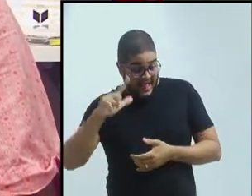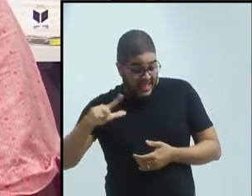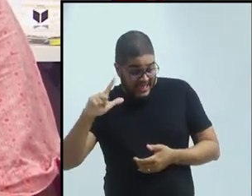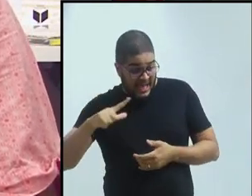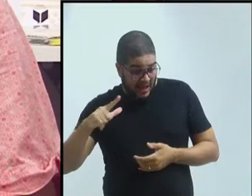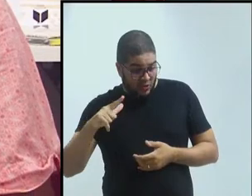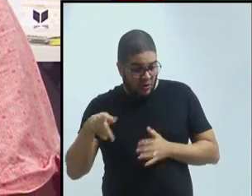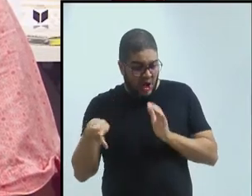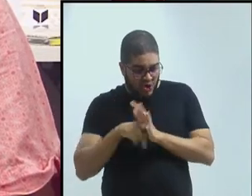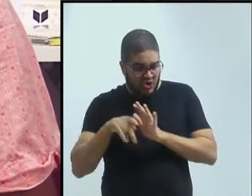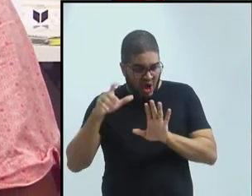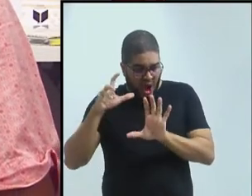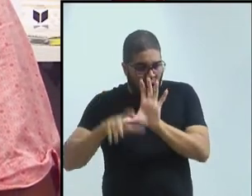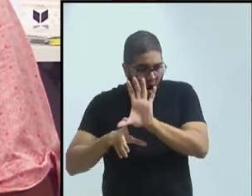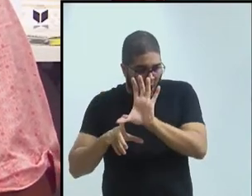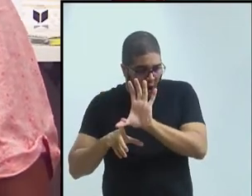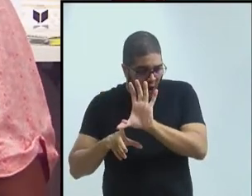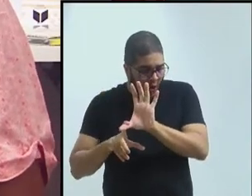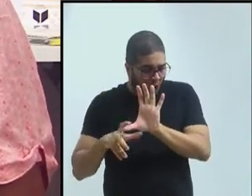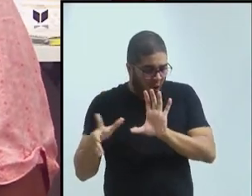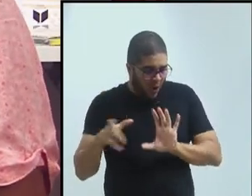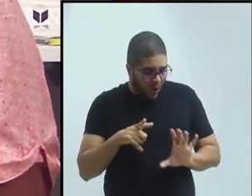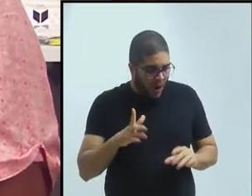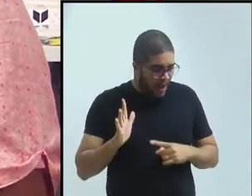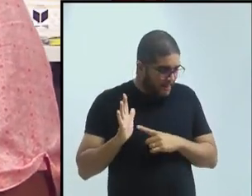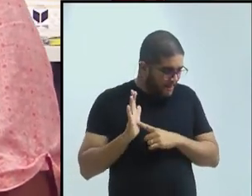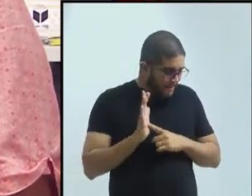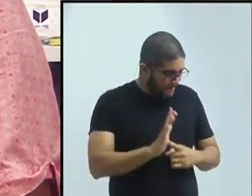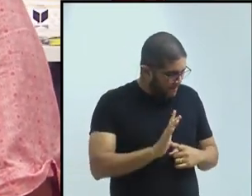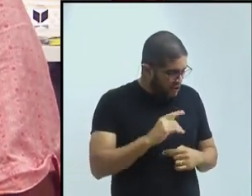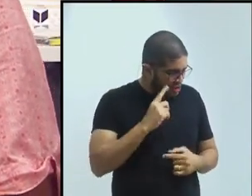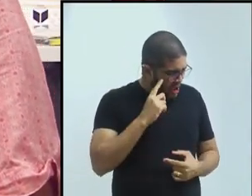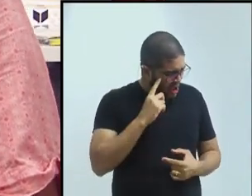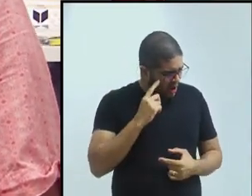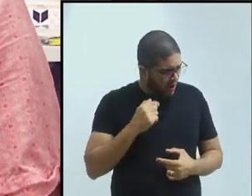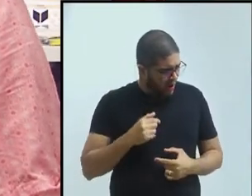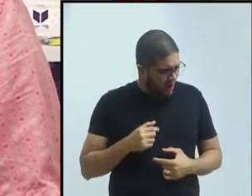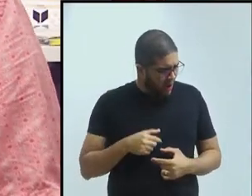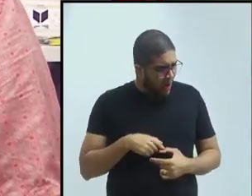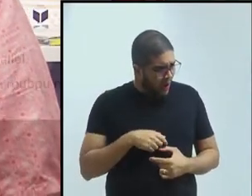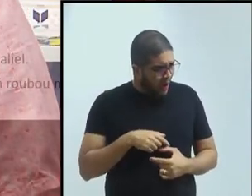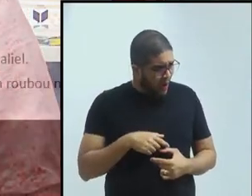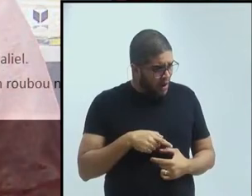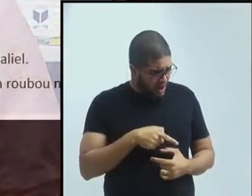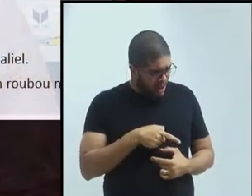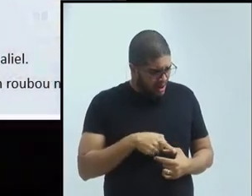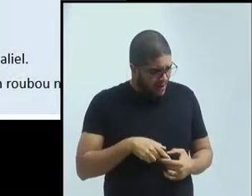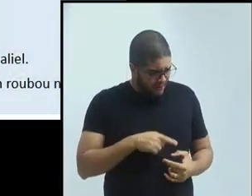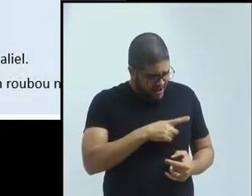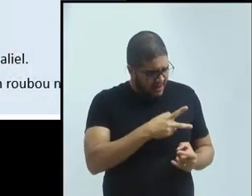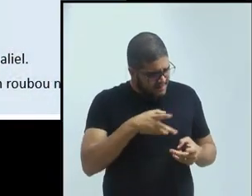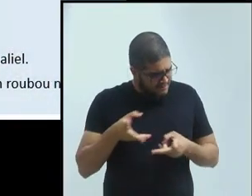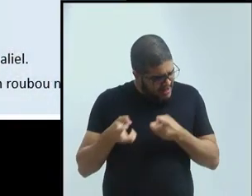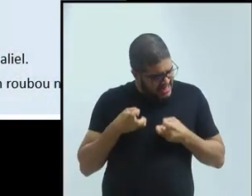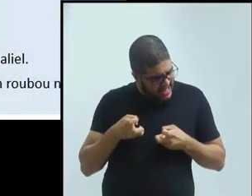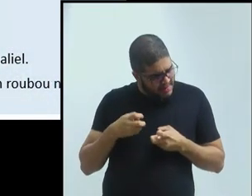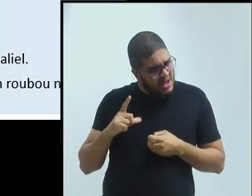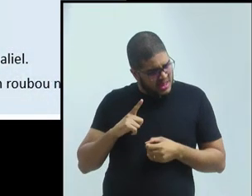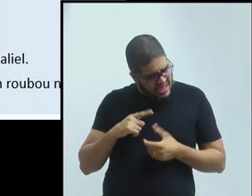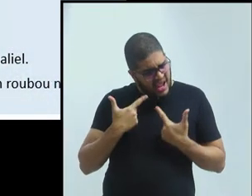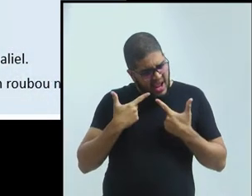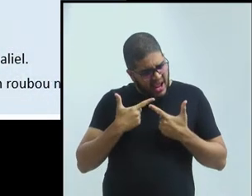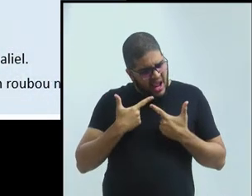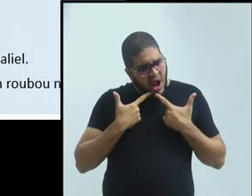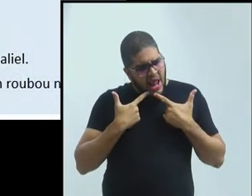aparece uma língua que não é a língua falada em Portugal nem no Brasil. Lemos, discutimos,